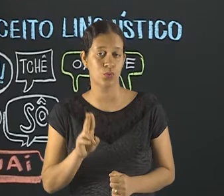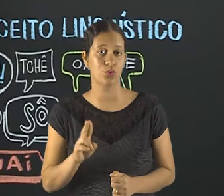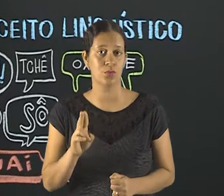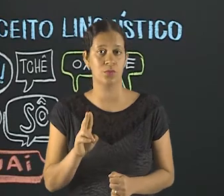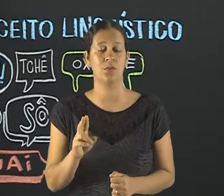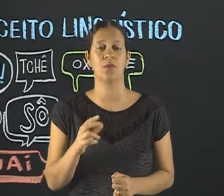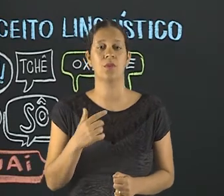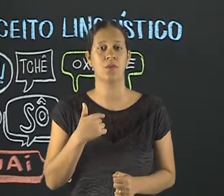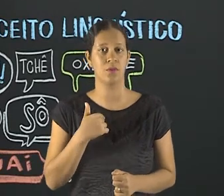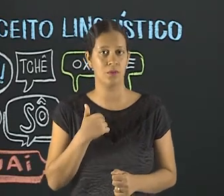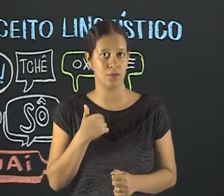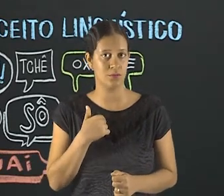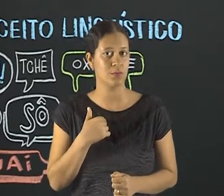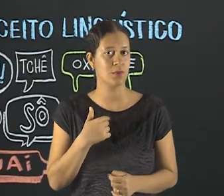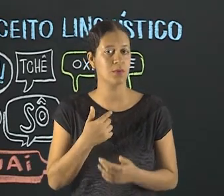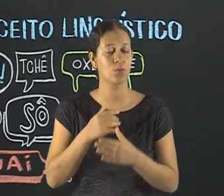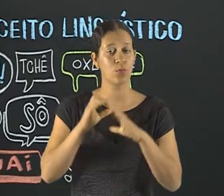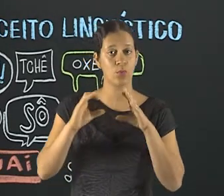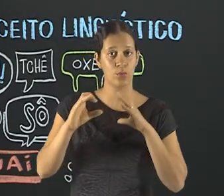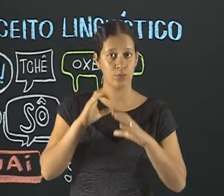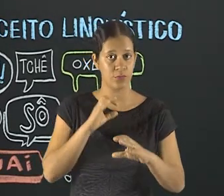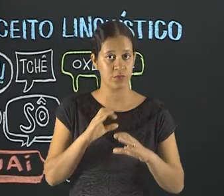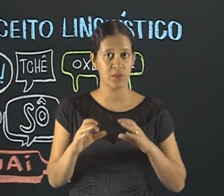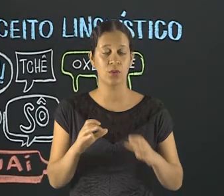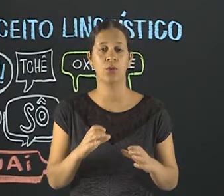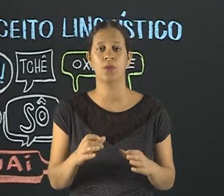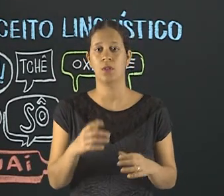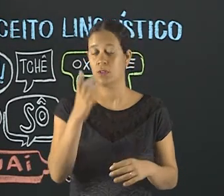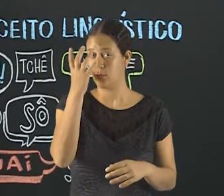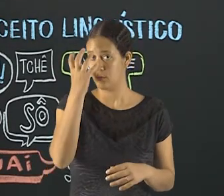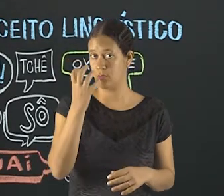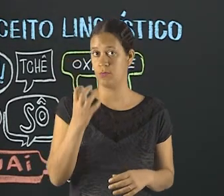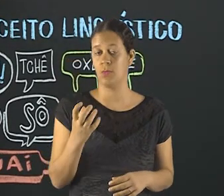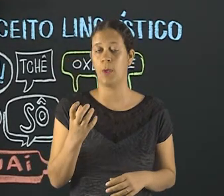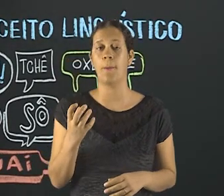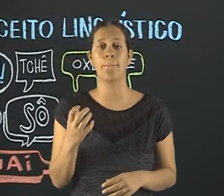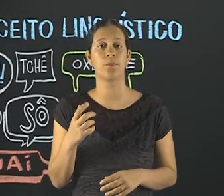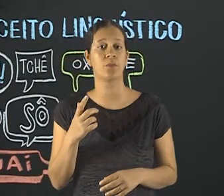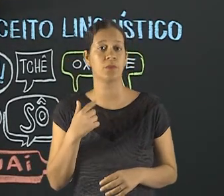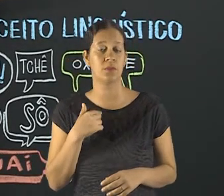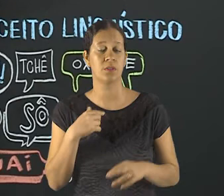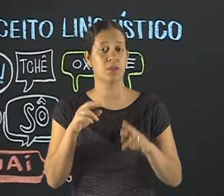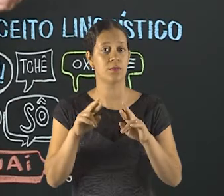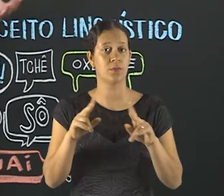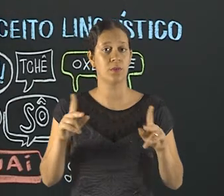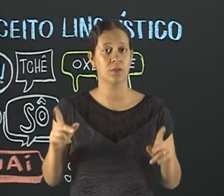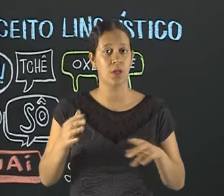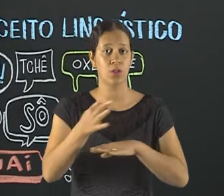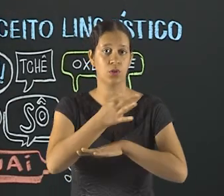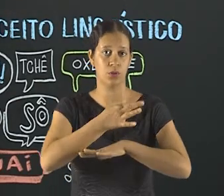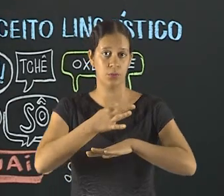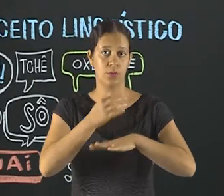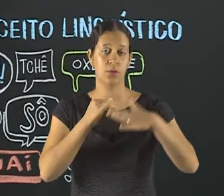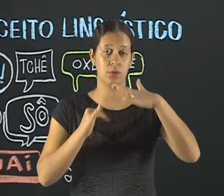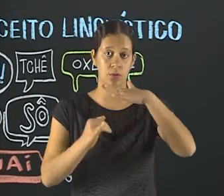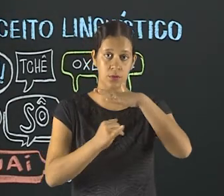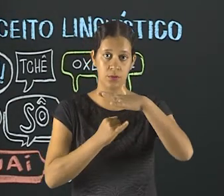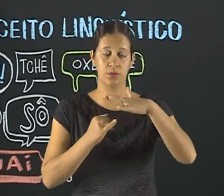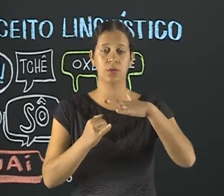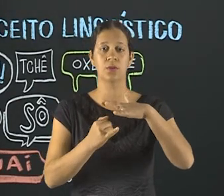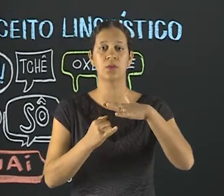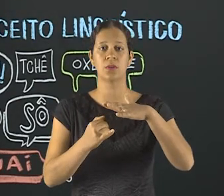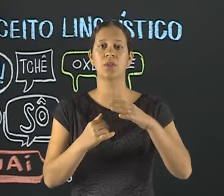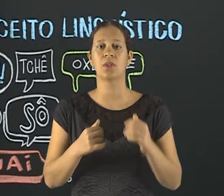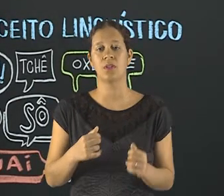prezados senhores já deu à minha forma de comunicação um tom muito mais sério. Então, eu poderia dizer que a diferença básica entre a formalidade e a